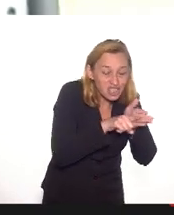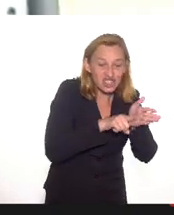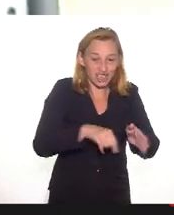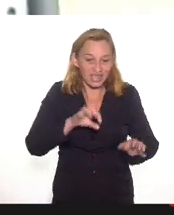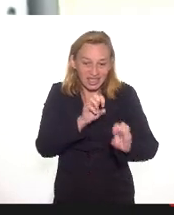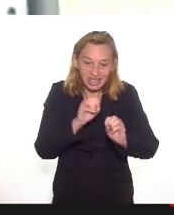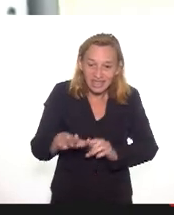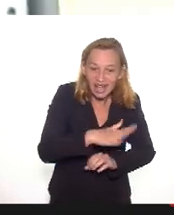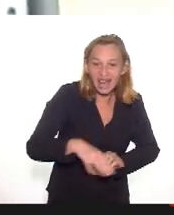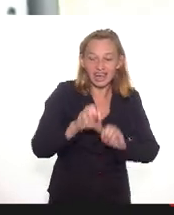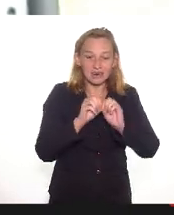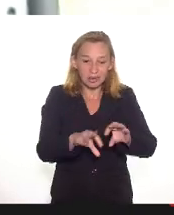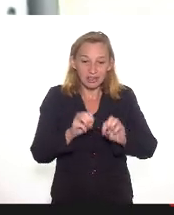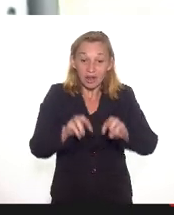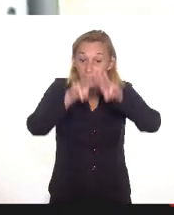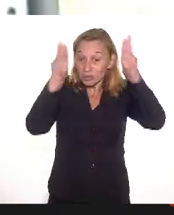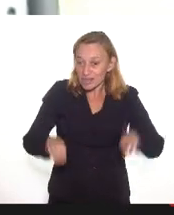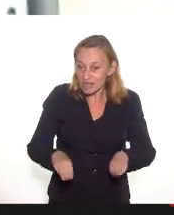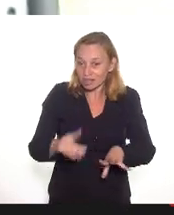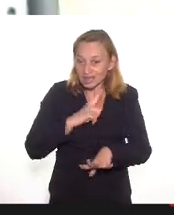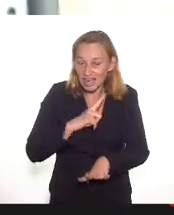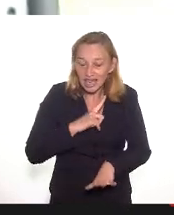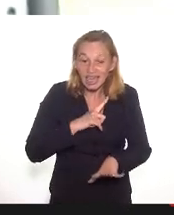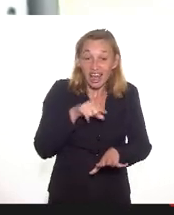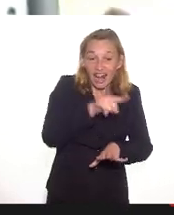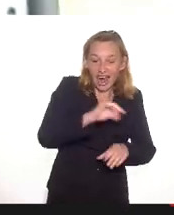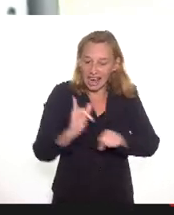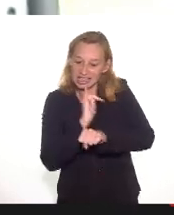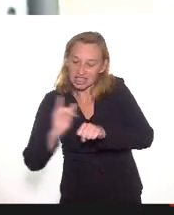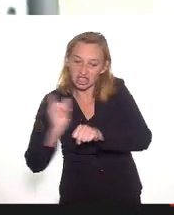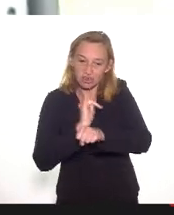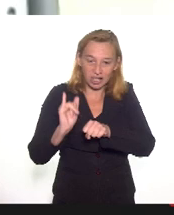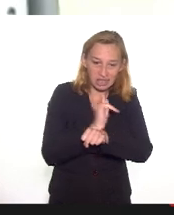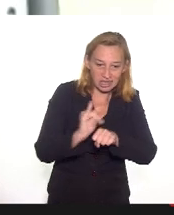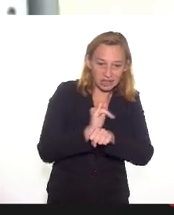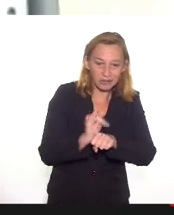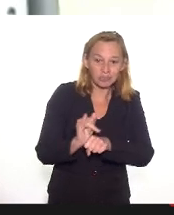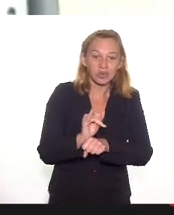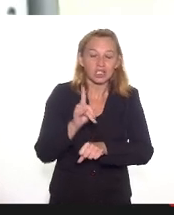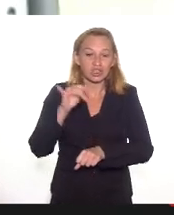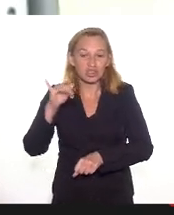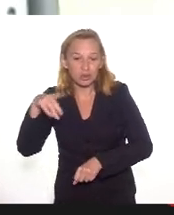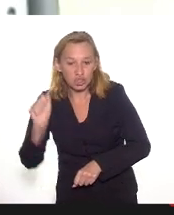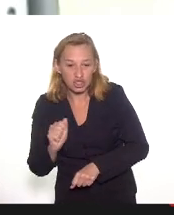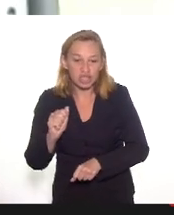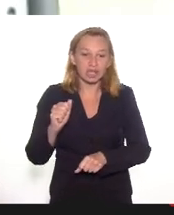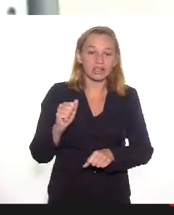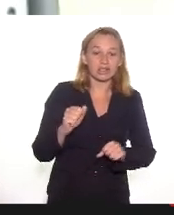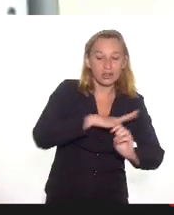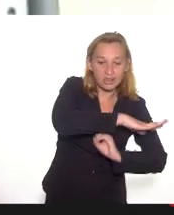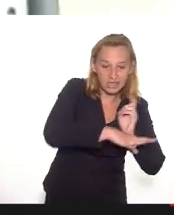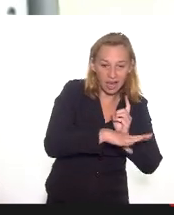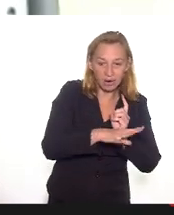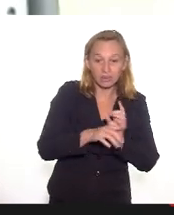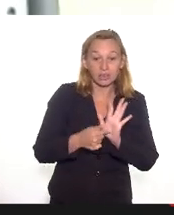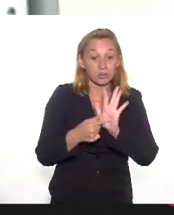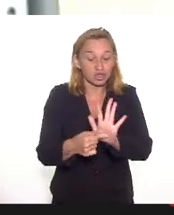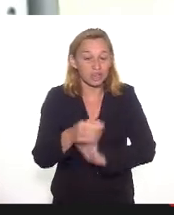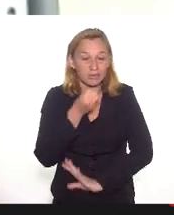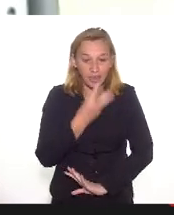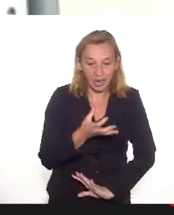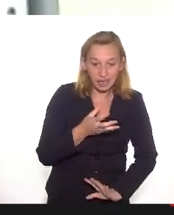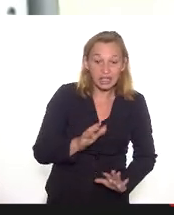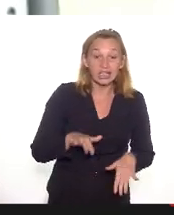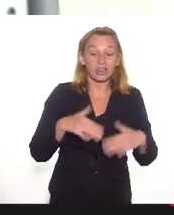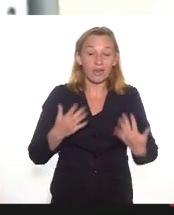educação museal produz, porque lá as evidências da articulação com a museologia social estão colocadas de modo muito claro. então